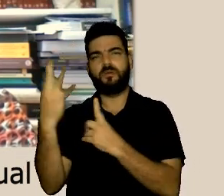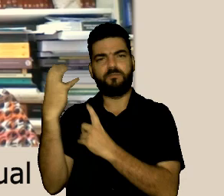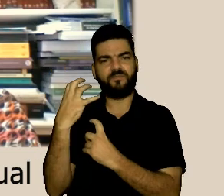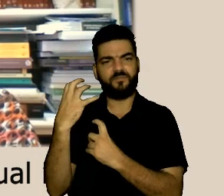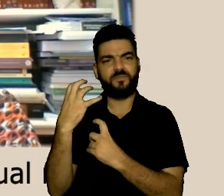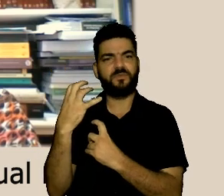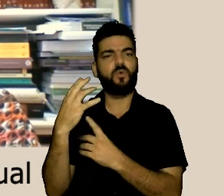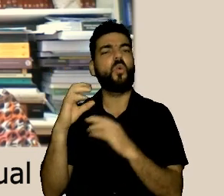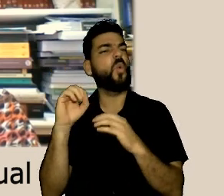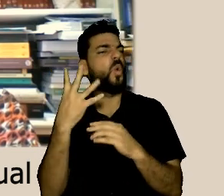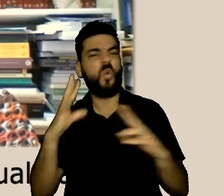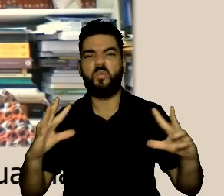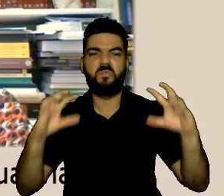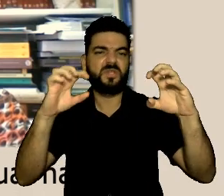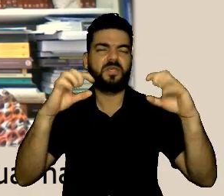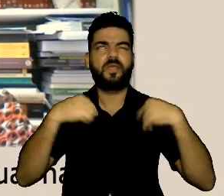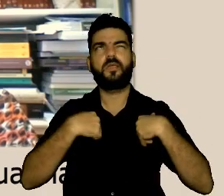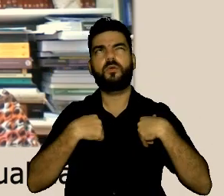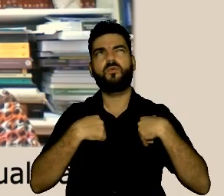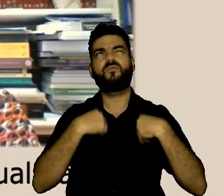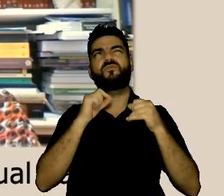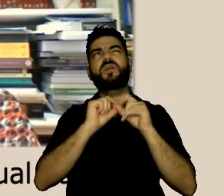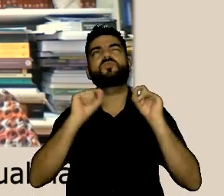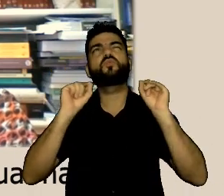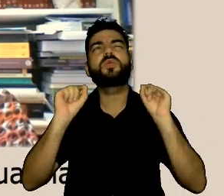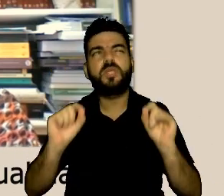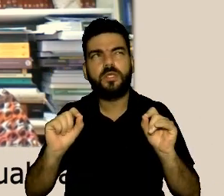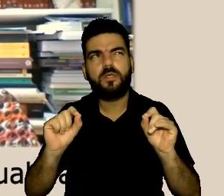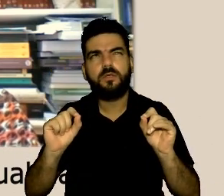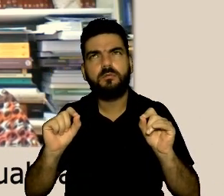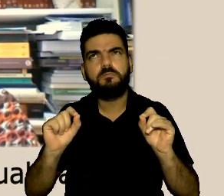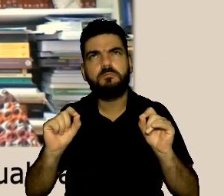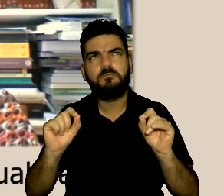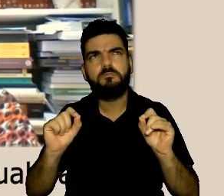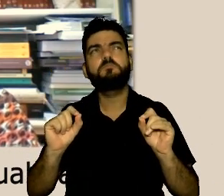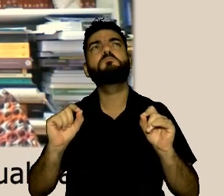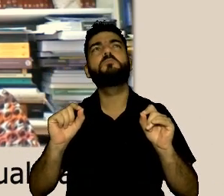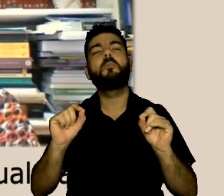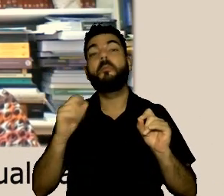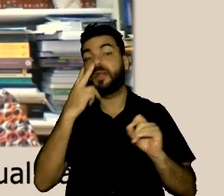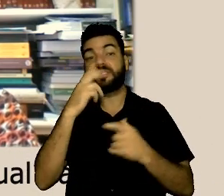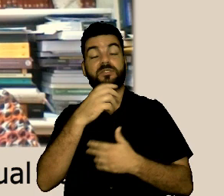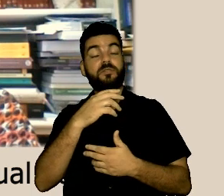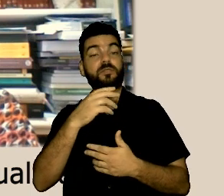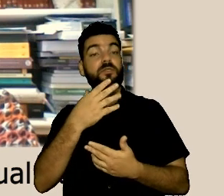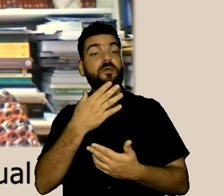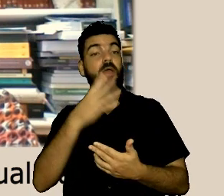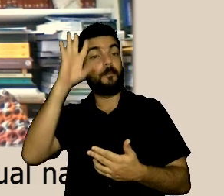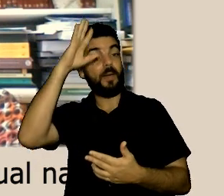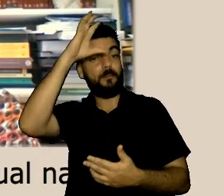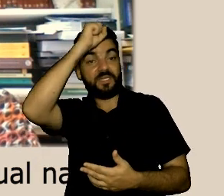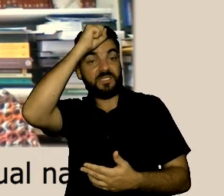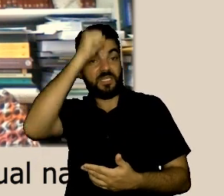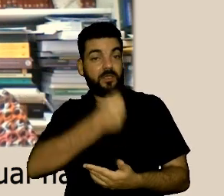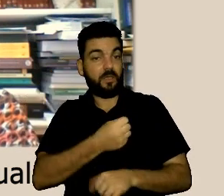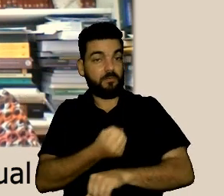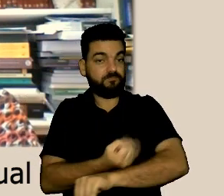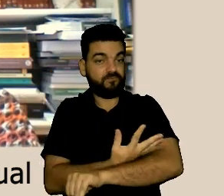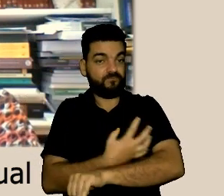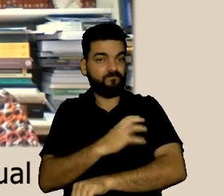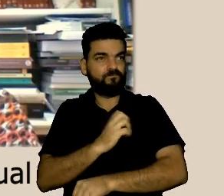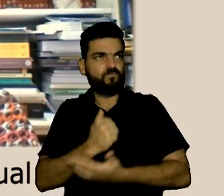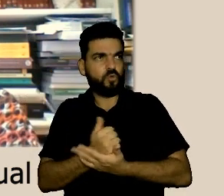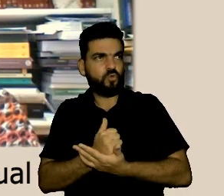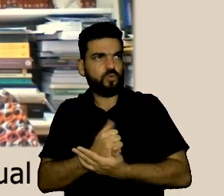olharem para de como eu lido com isso então esse cuidado eu eu gosto